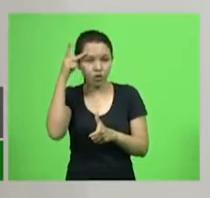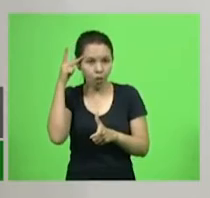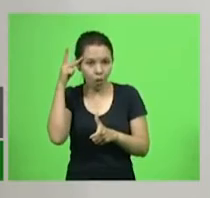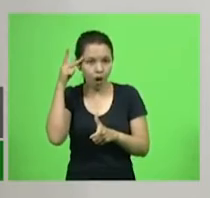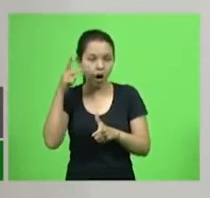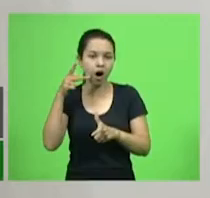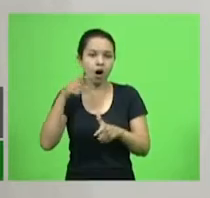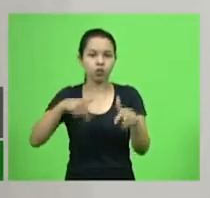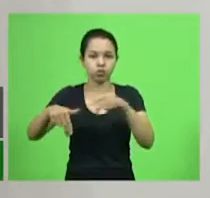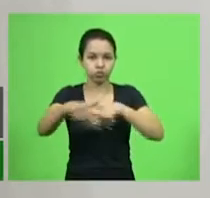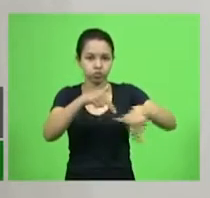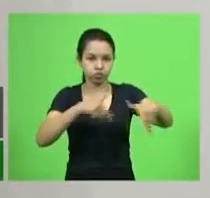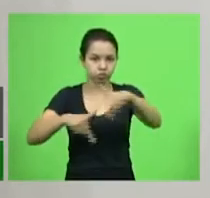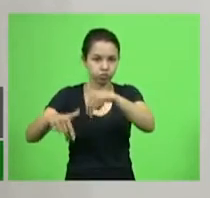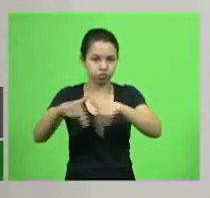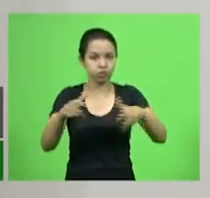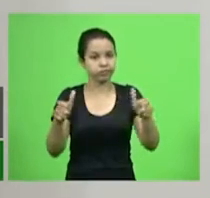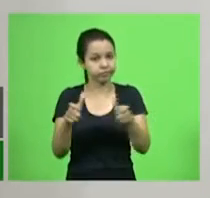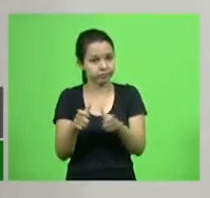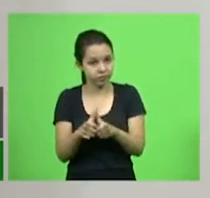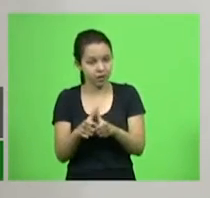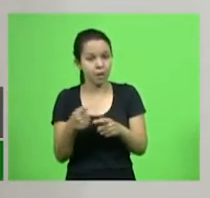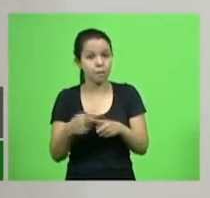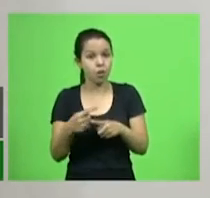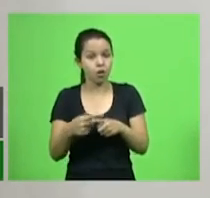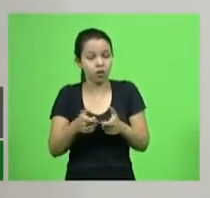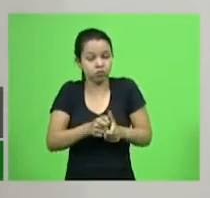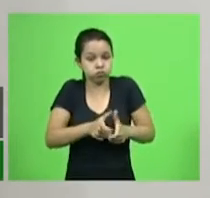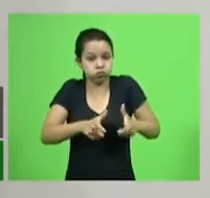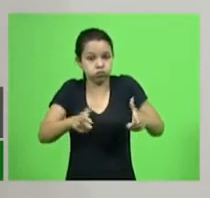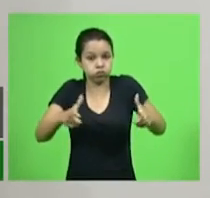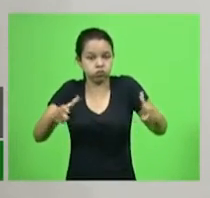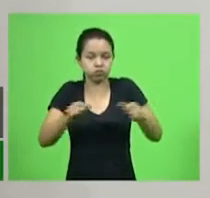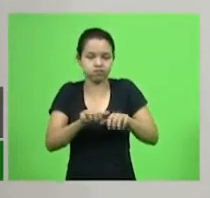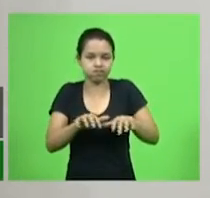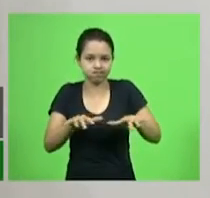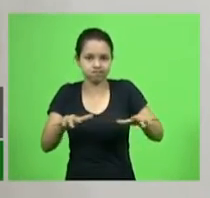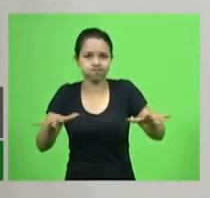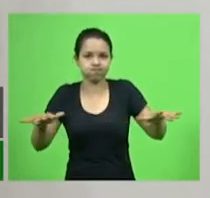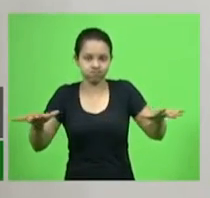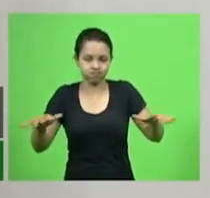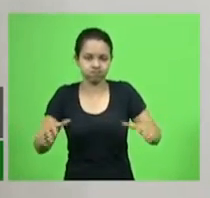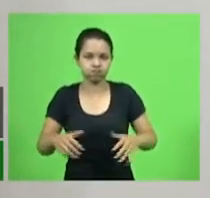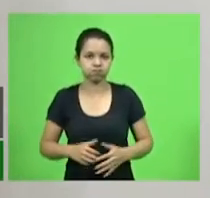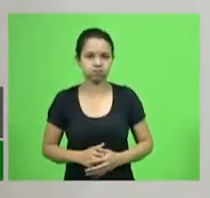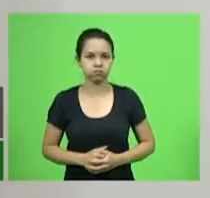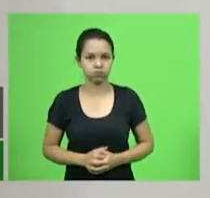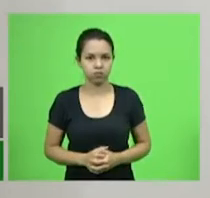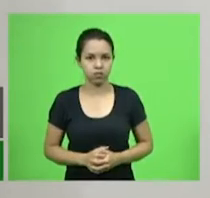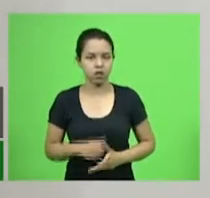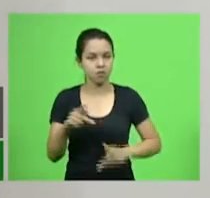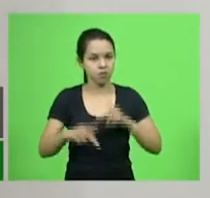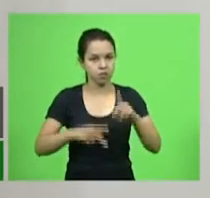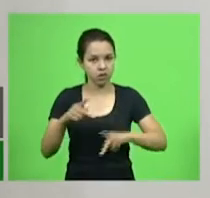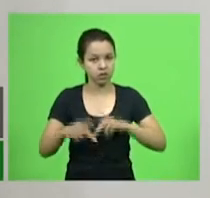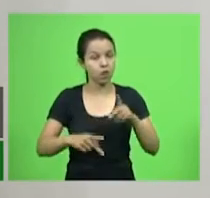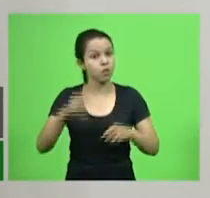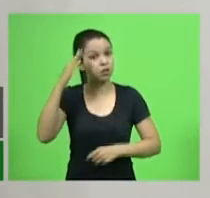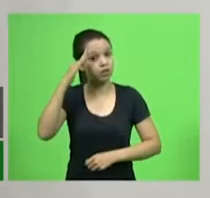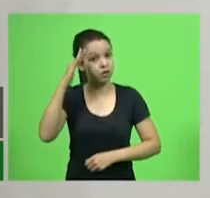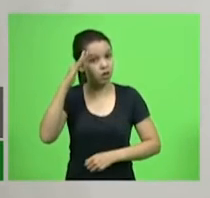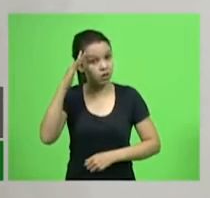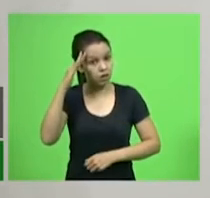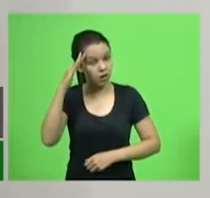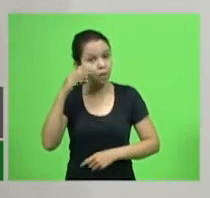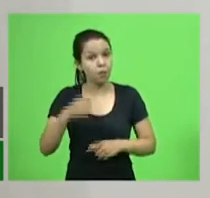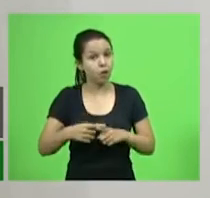O crescimento está explodindo em termos de contágios. Para que a população compreenda por que do